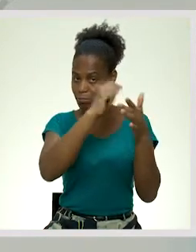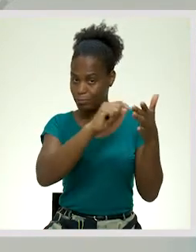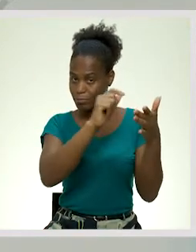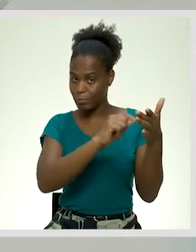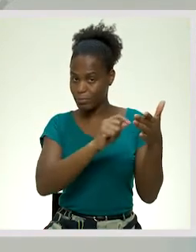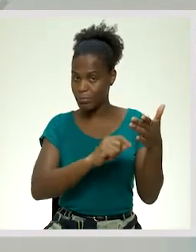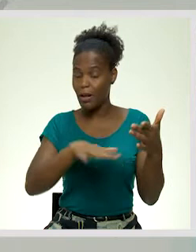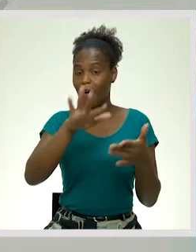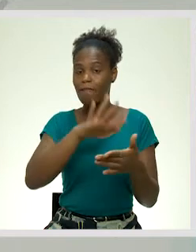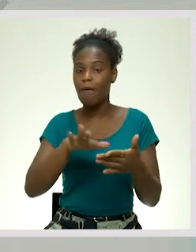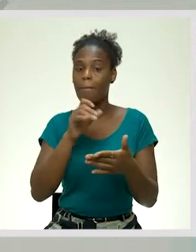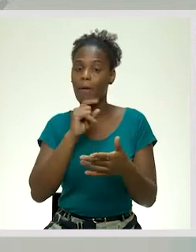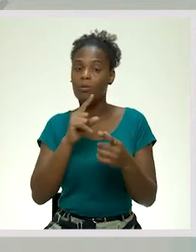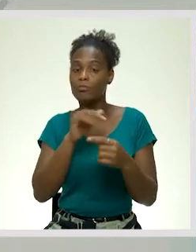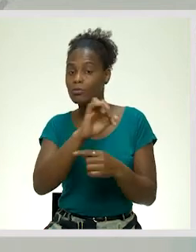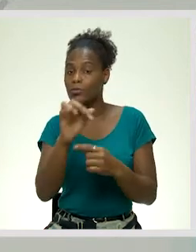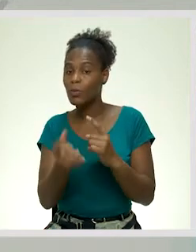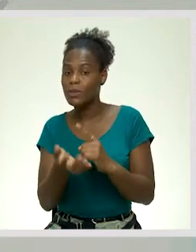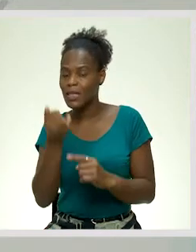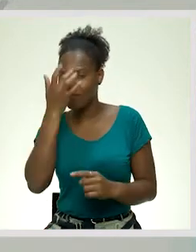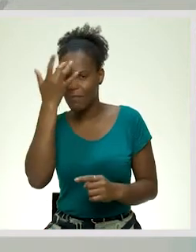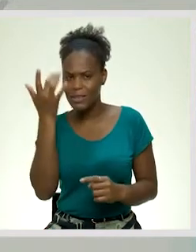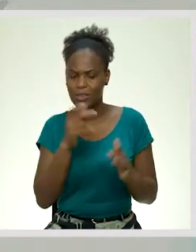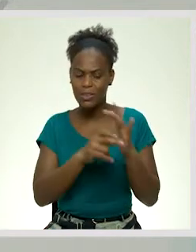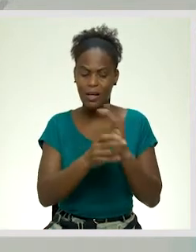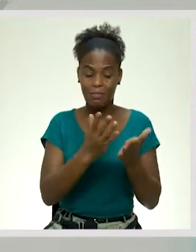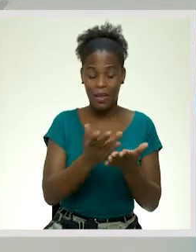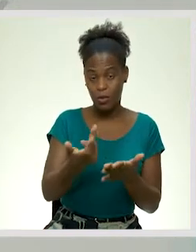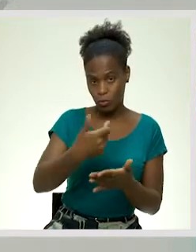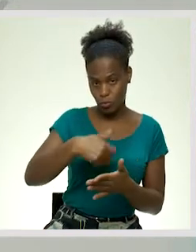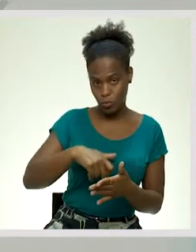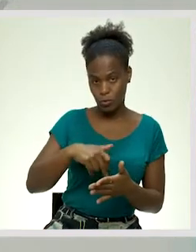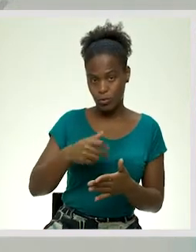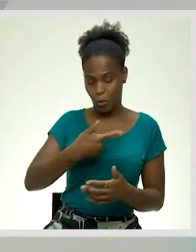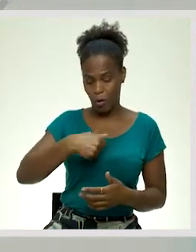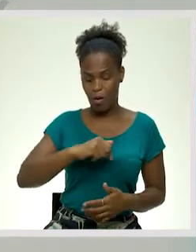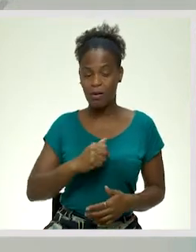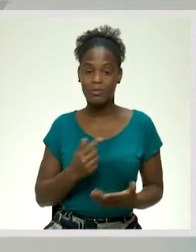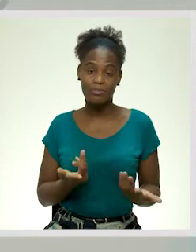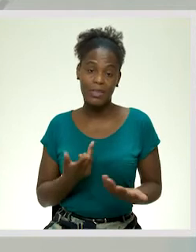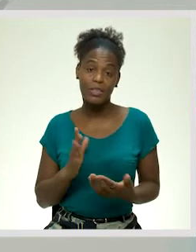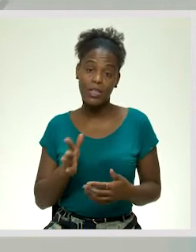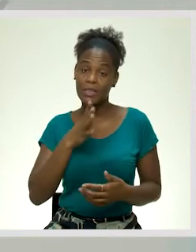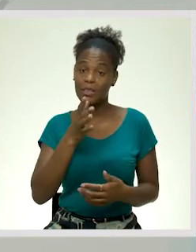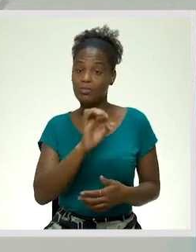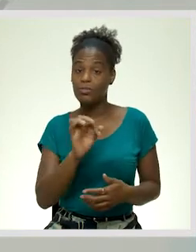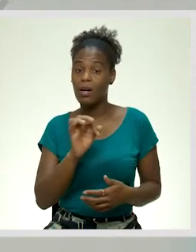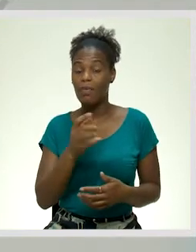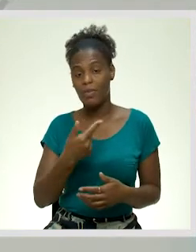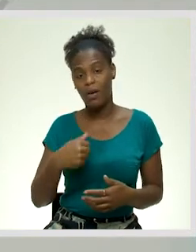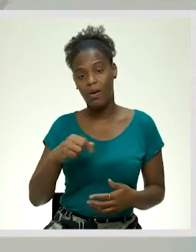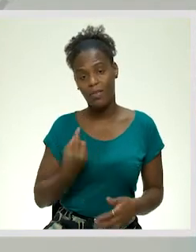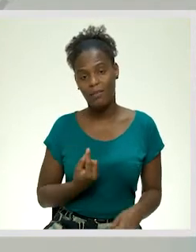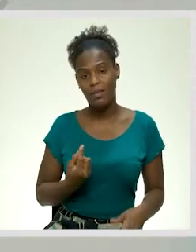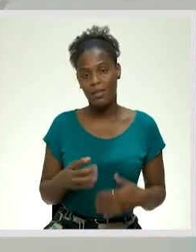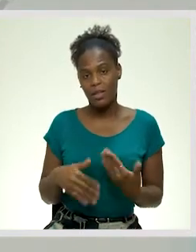forma a que conseguiram ou que consigam facilmente chegar até nós. E depois, já vos disse sempre, nós devemos dar